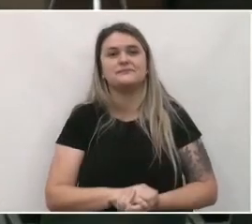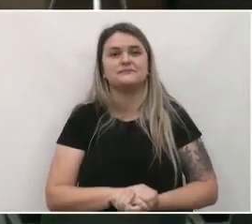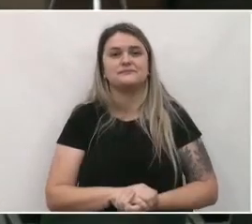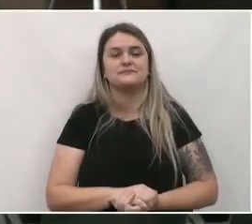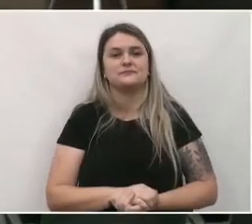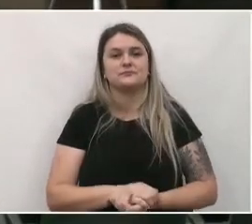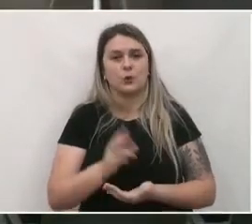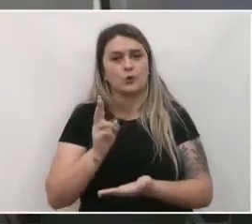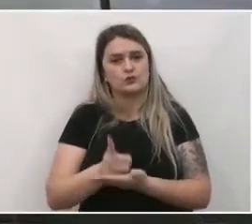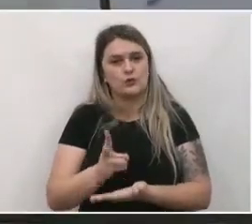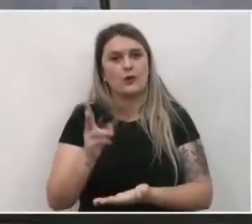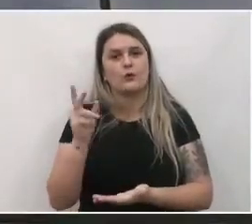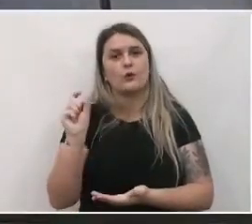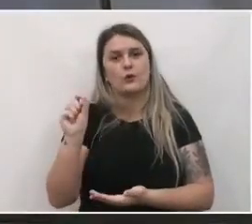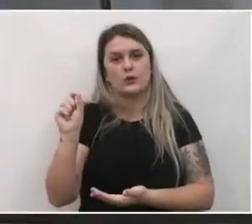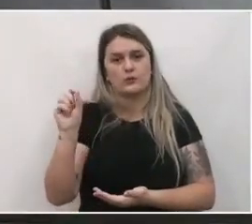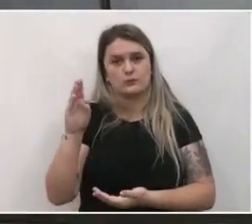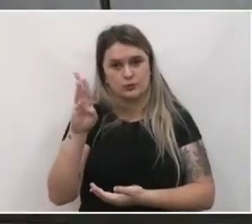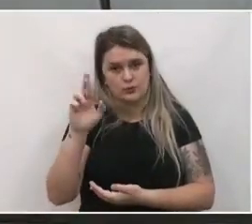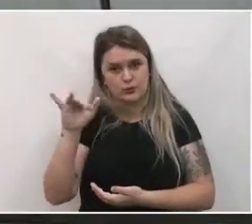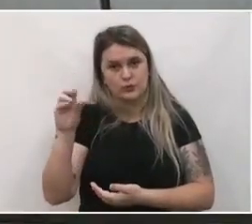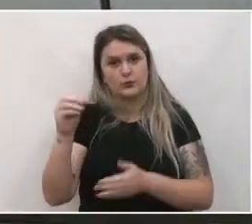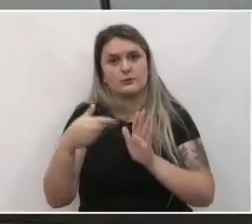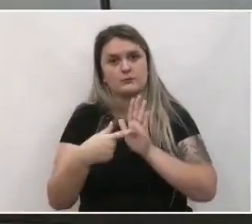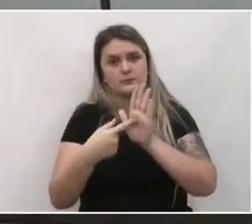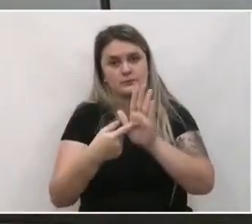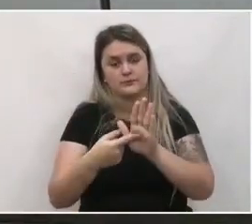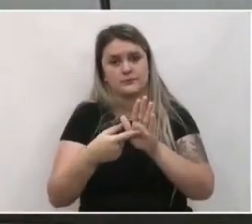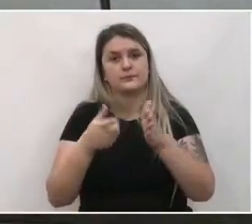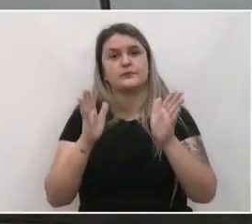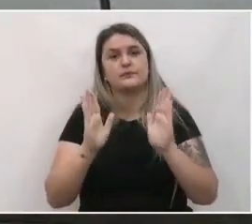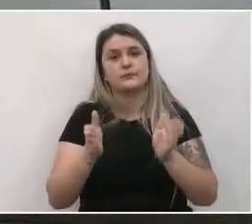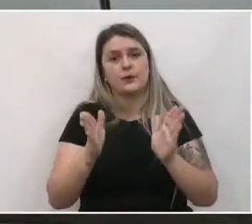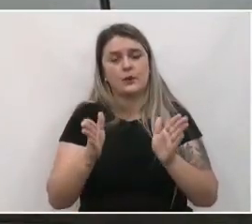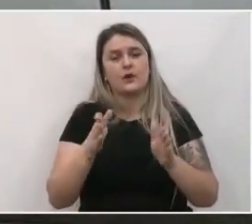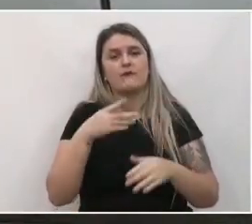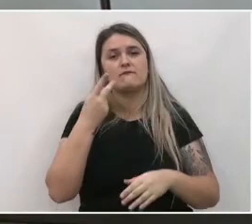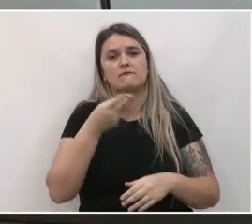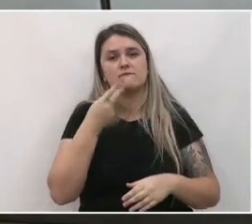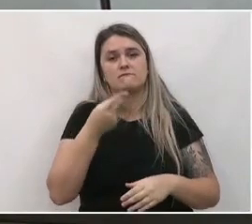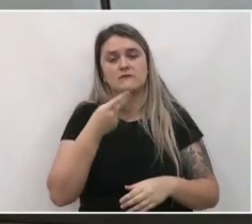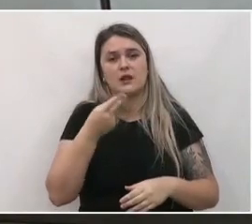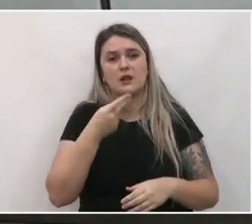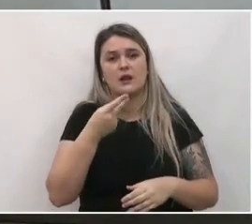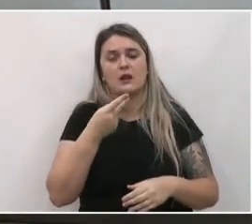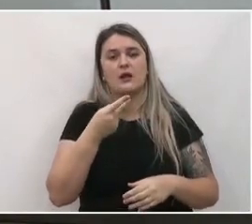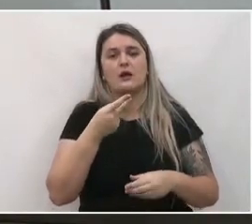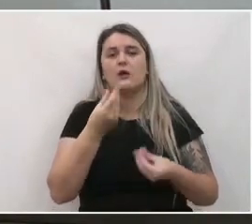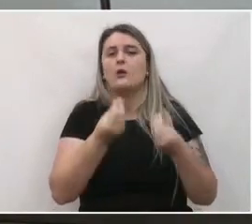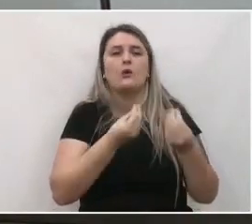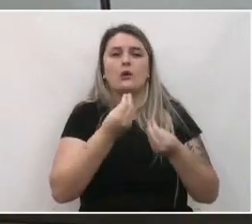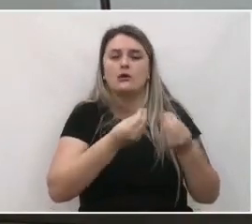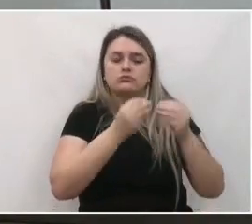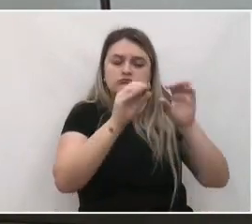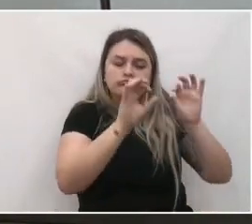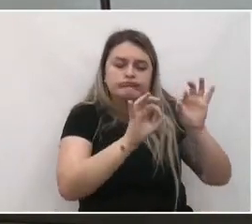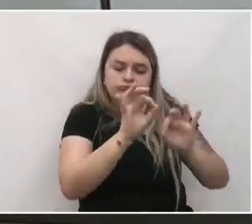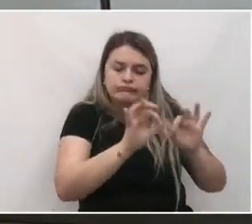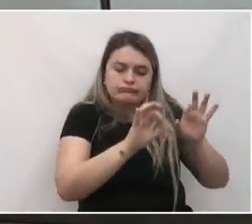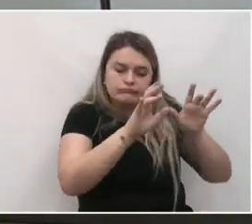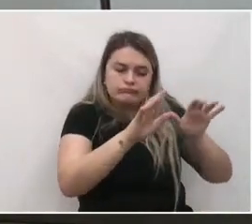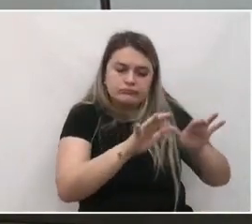Dando continuidade ao que o Bruno estava apresentando, agora a gente vai falar um pouco sobre o processo de elaboração da revisão